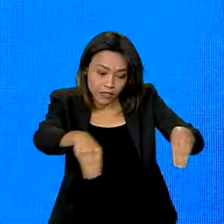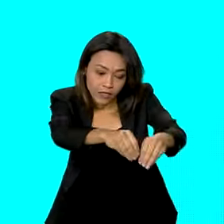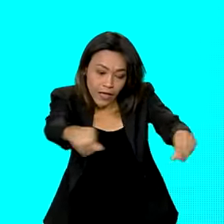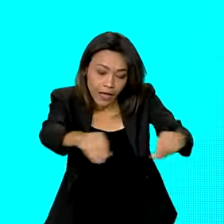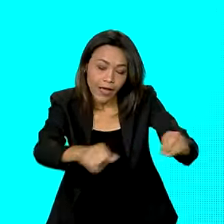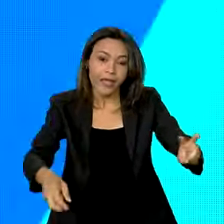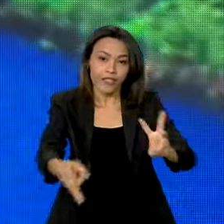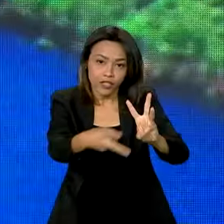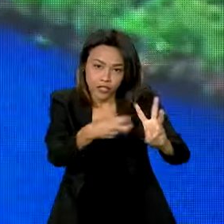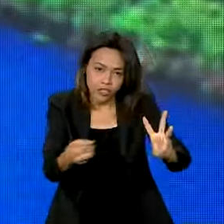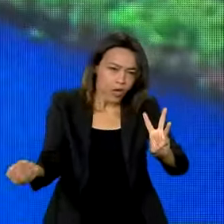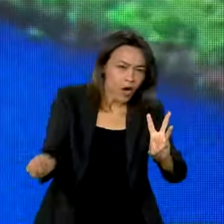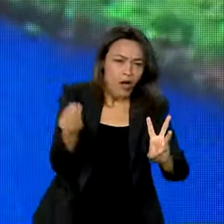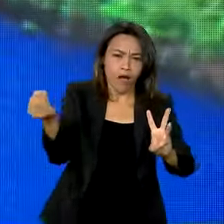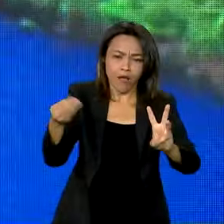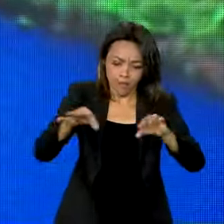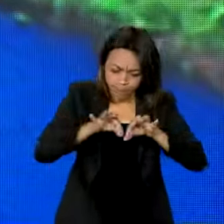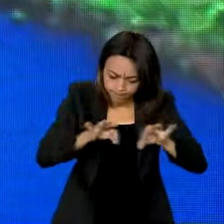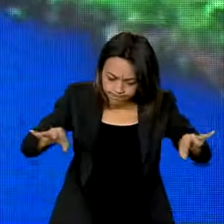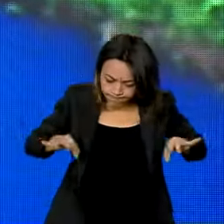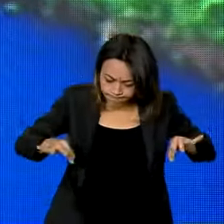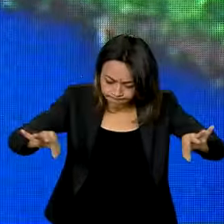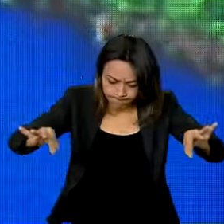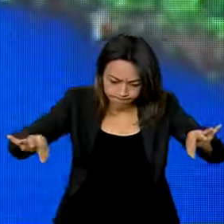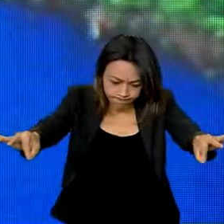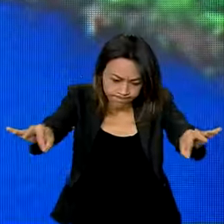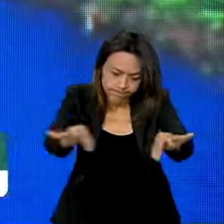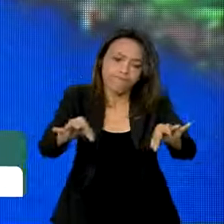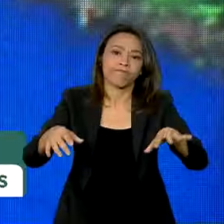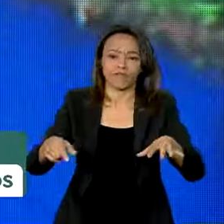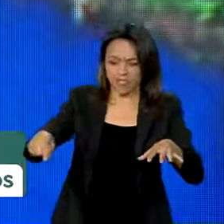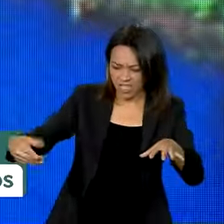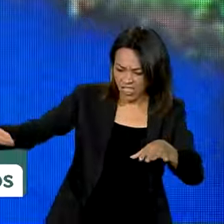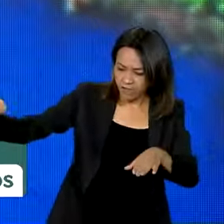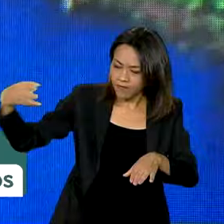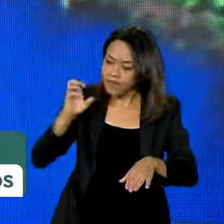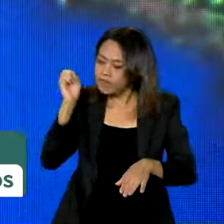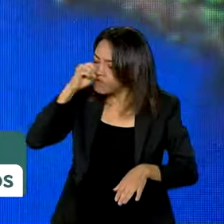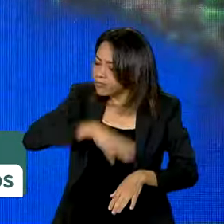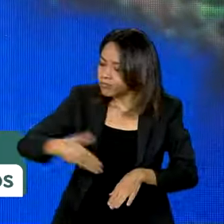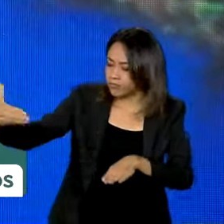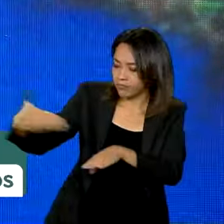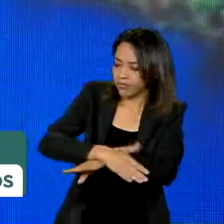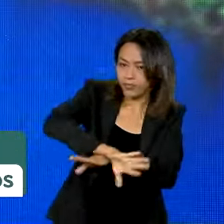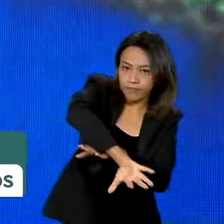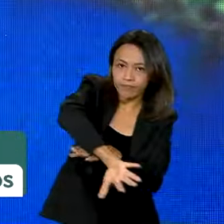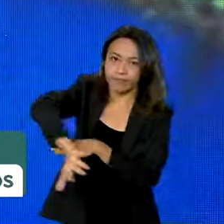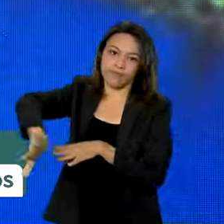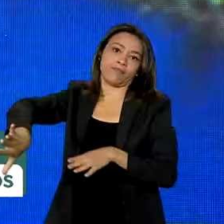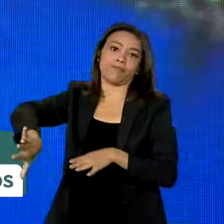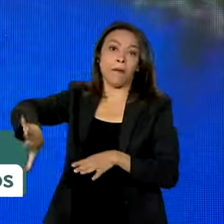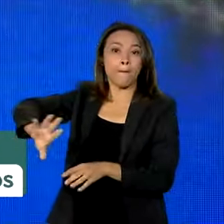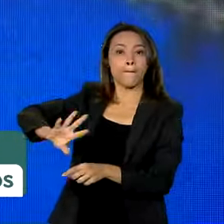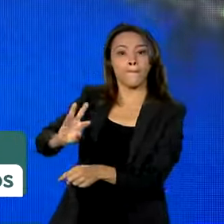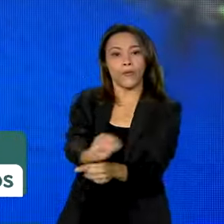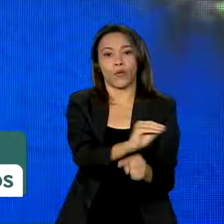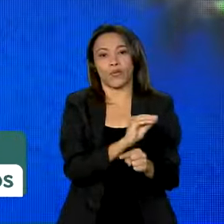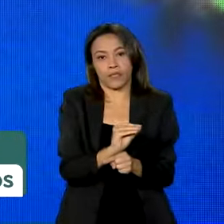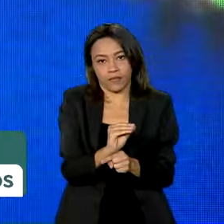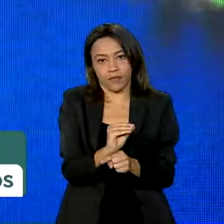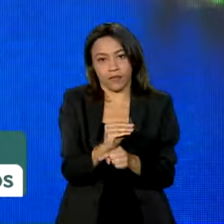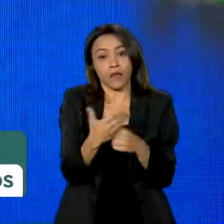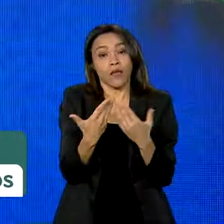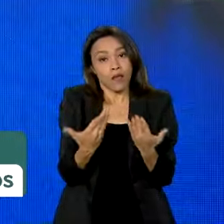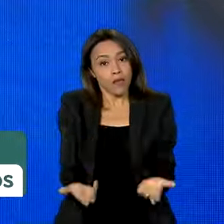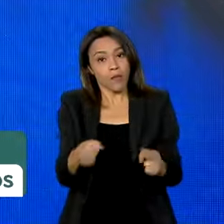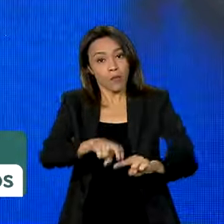demarcações, de ações de desintrusão e proteção dos territórios. E é nesse